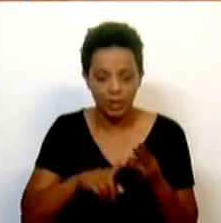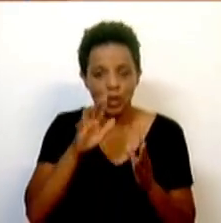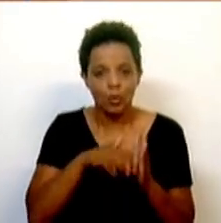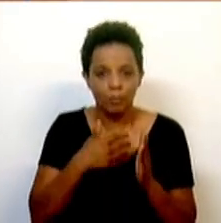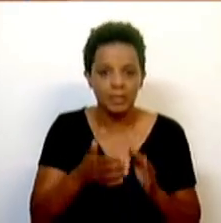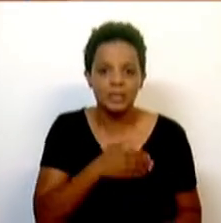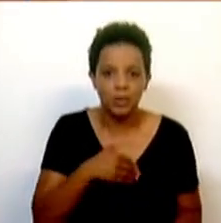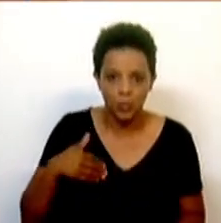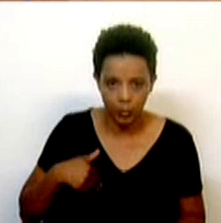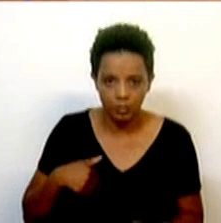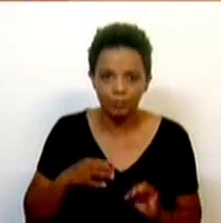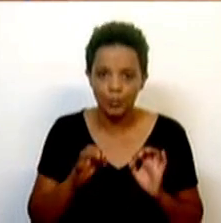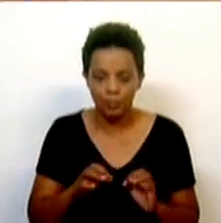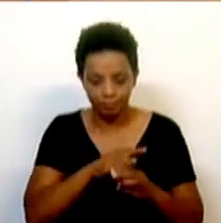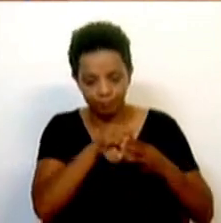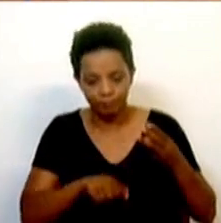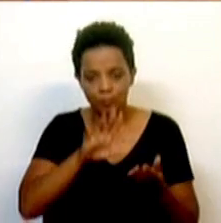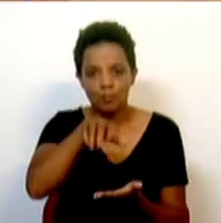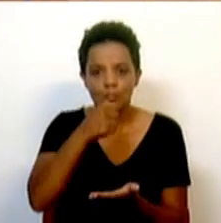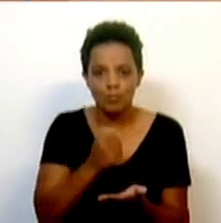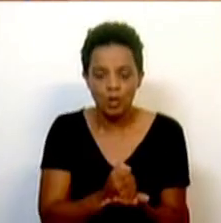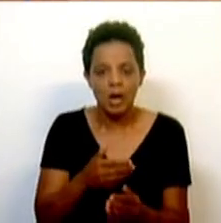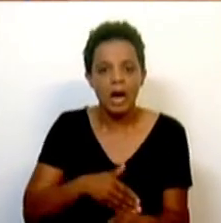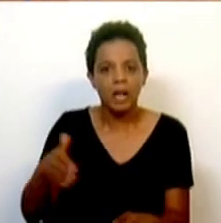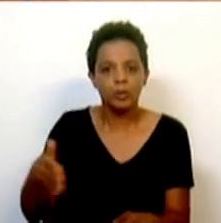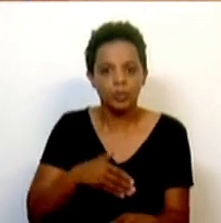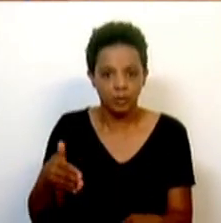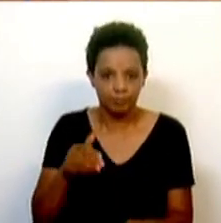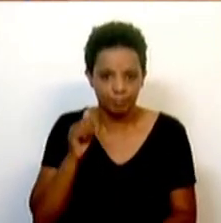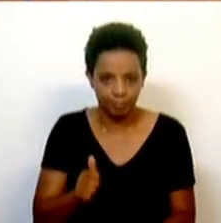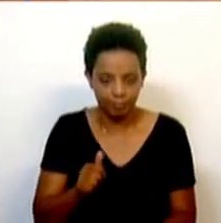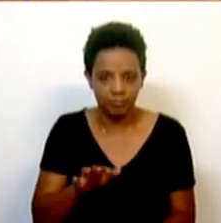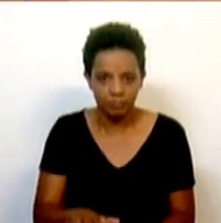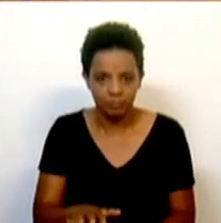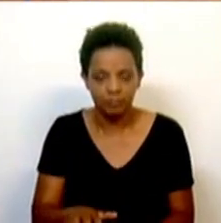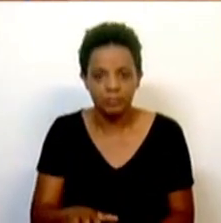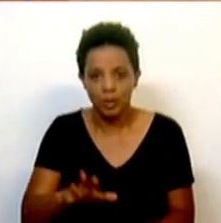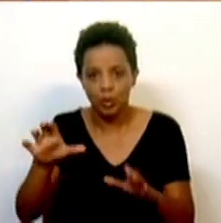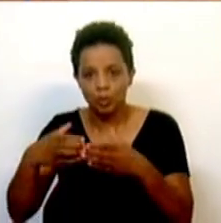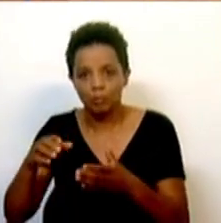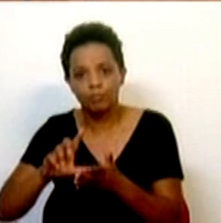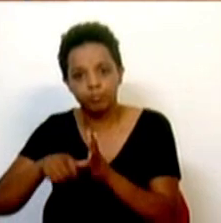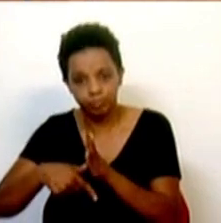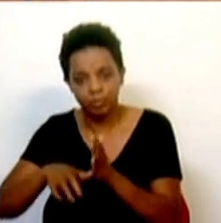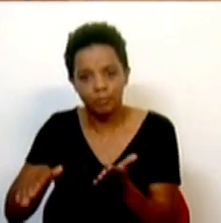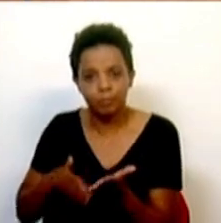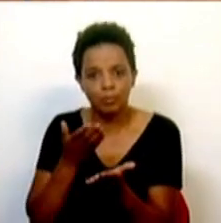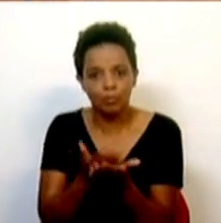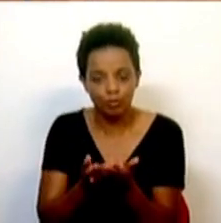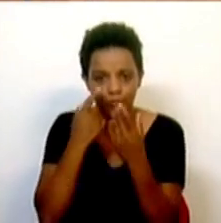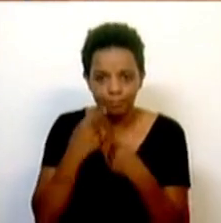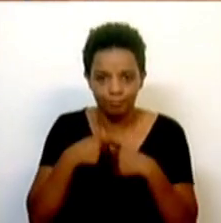de Saúde estão concluídos no tempo útil àquele que o grupo de projetos se propôs